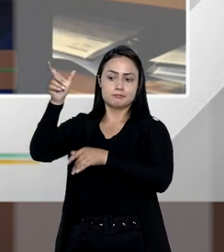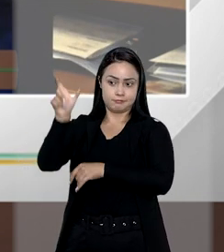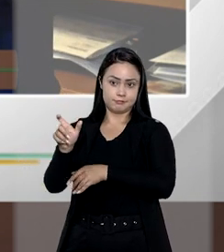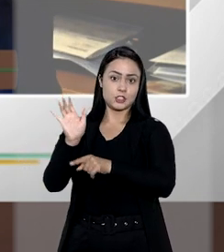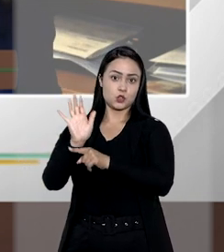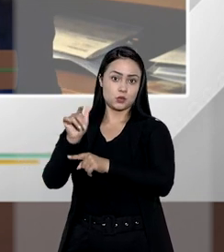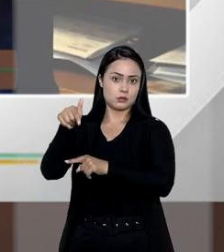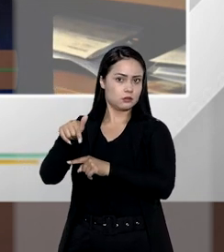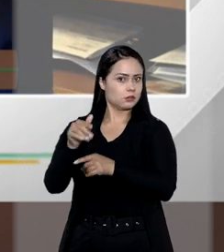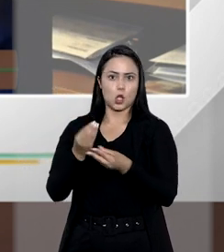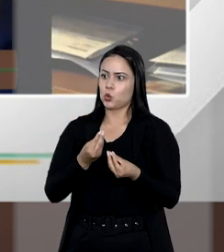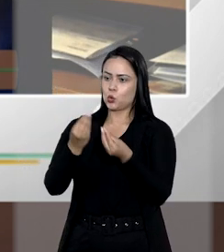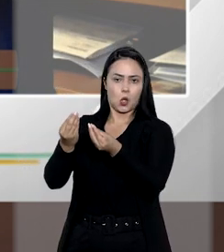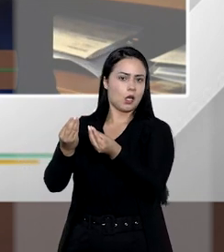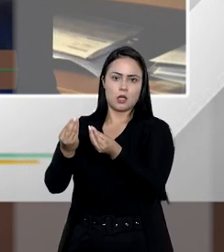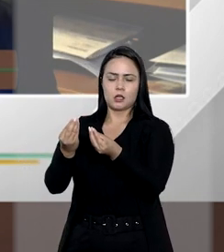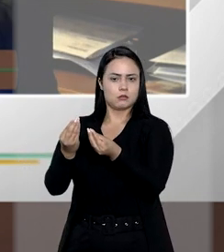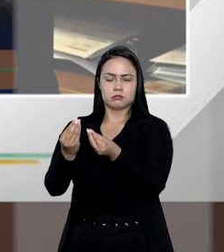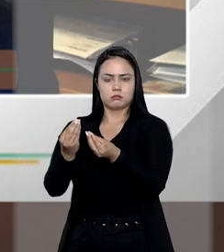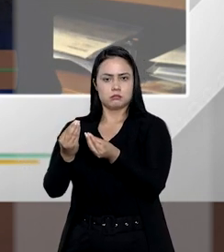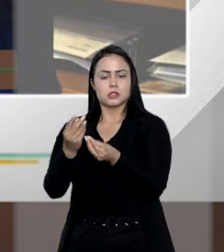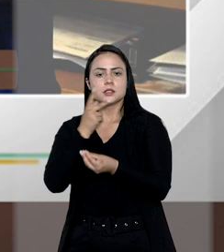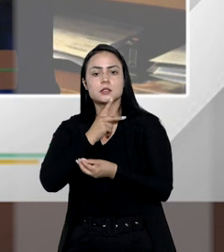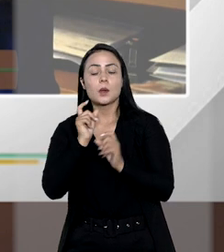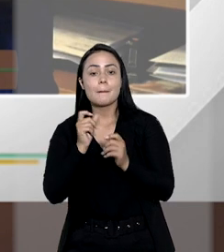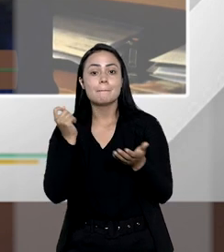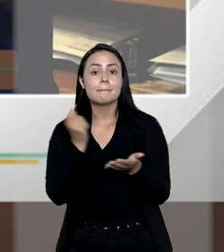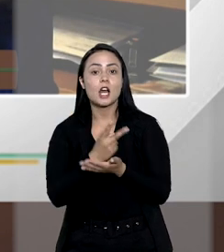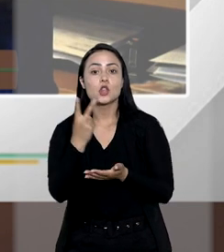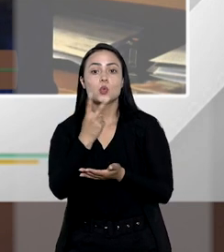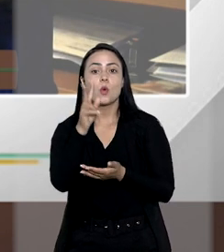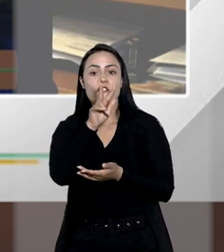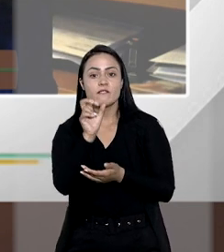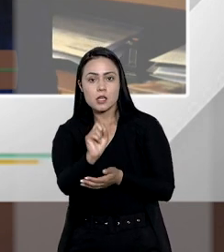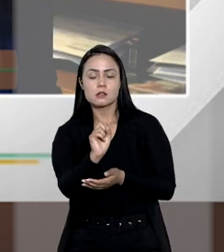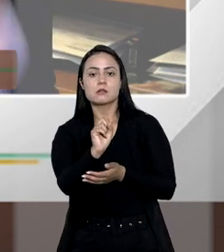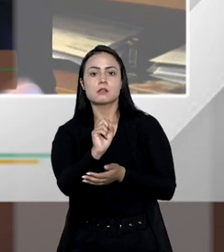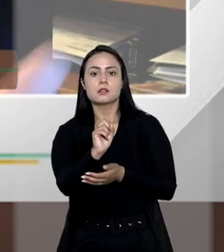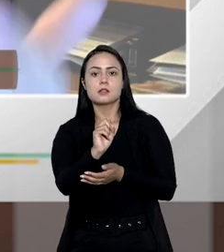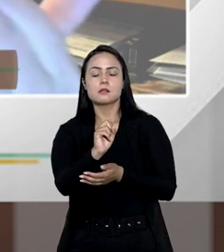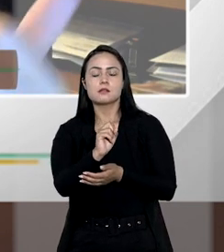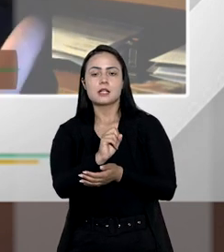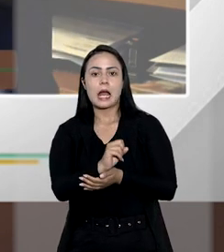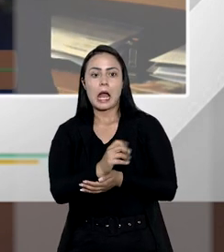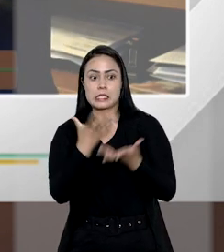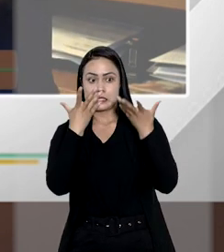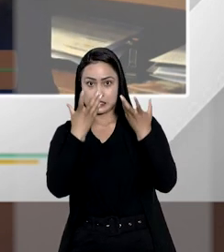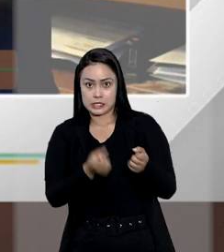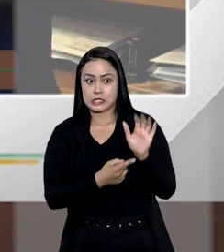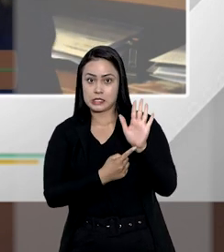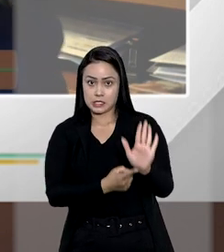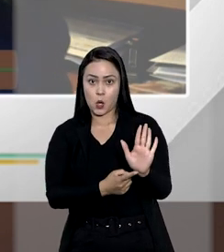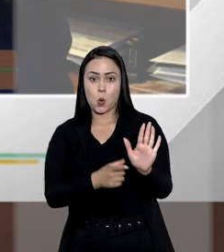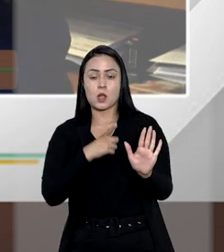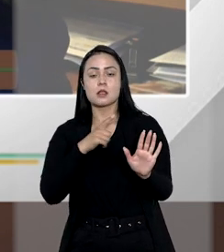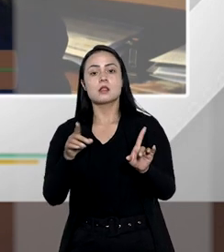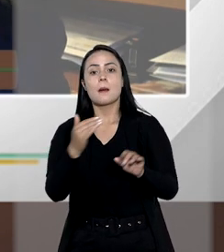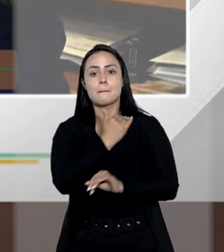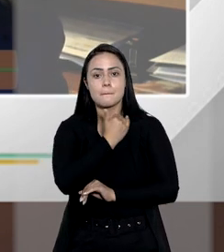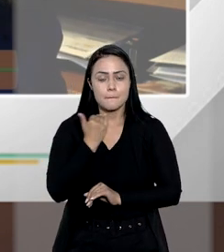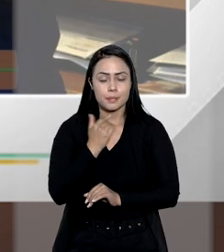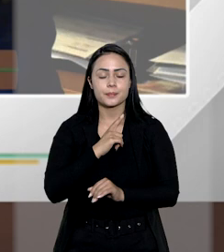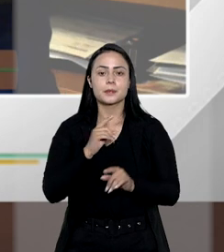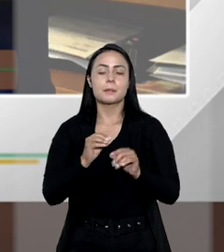não estão renunciando e sim doando. Vale dizer, vamos pagar duas vezes o imposto. O imposto da aceitação, causa mortes, e o